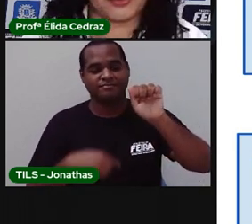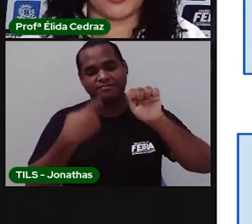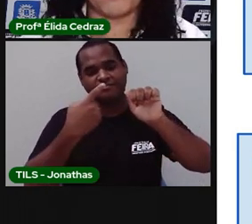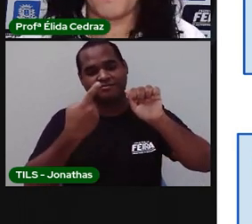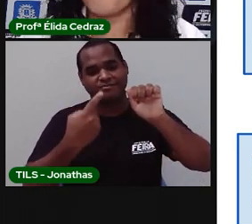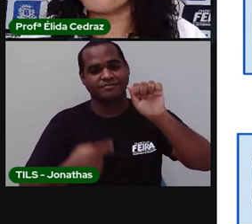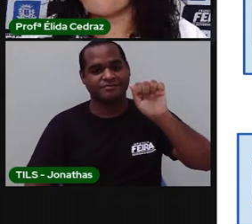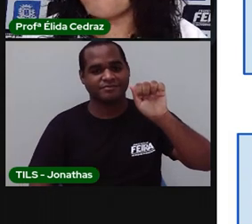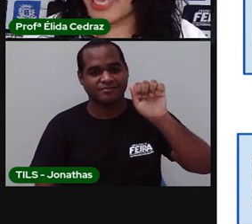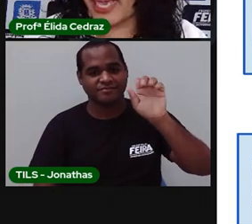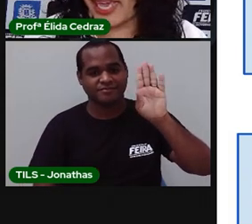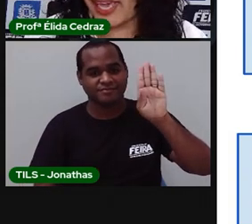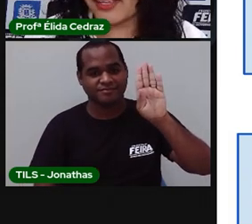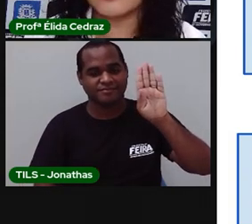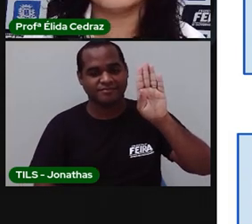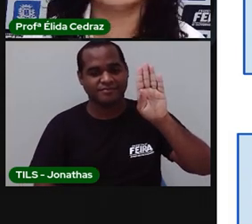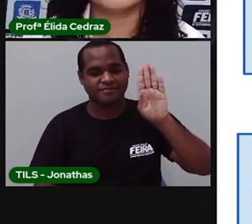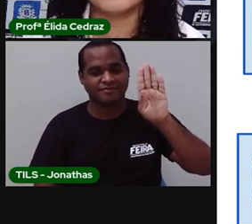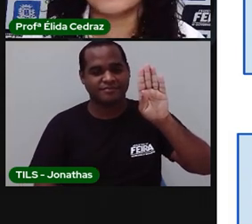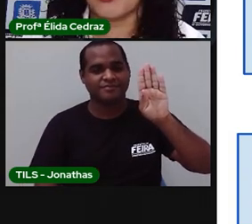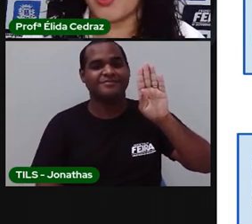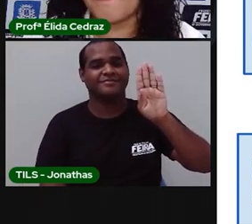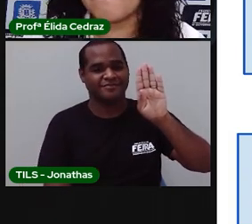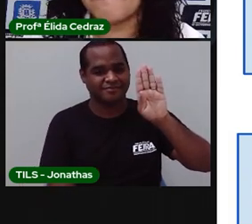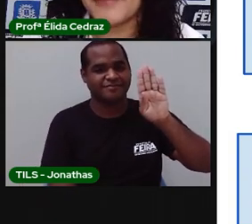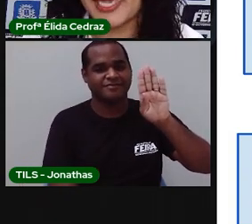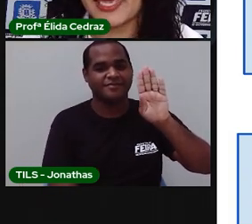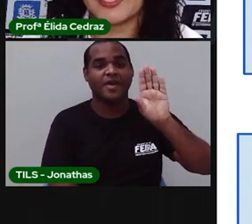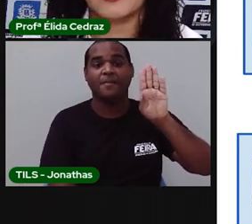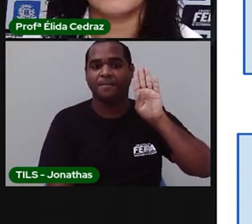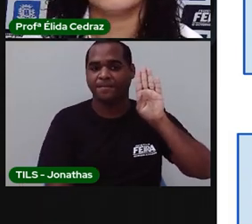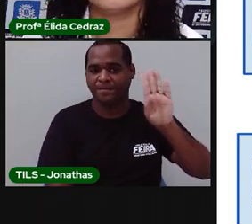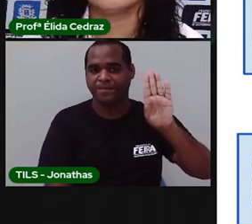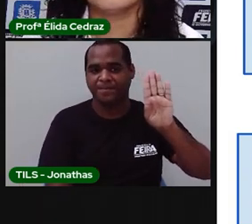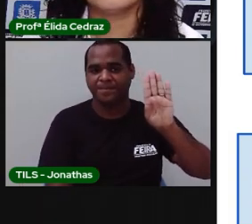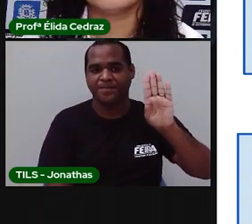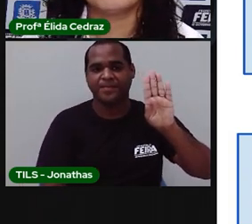alfabeto. B. Isso, ó. B.